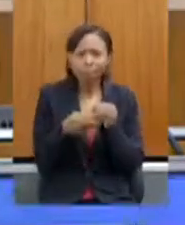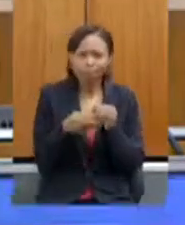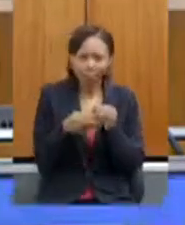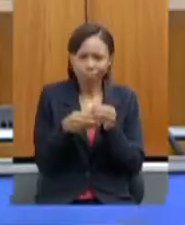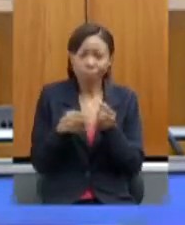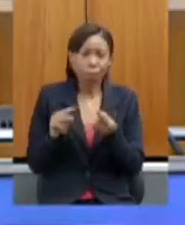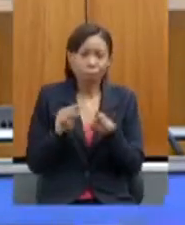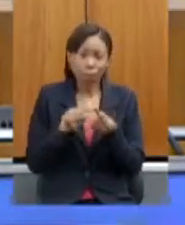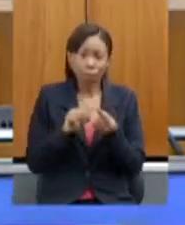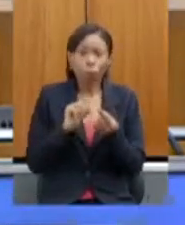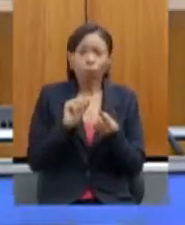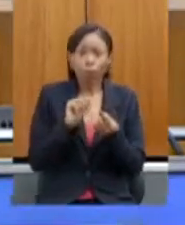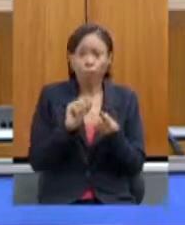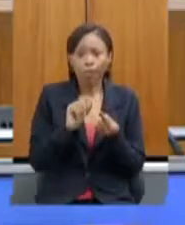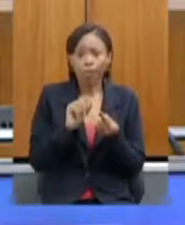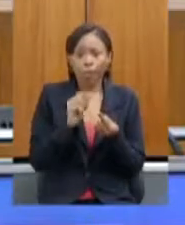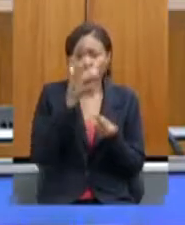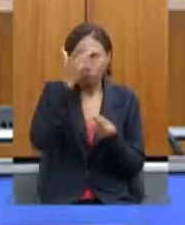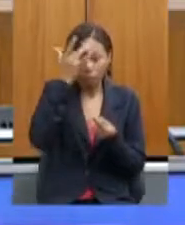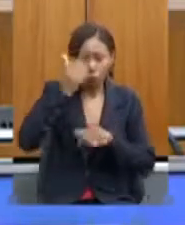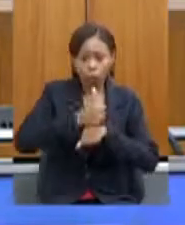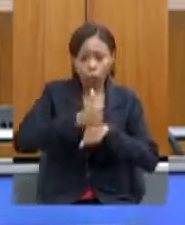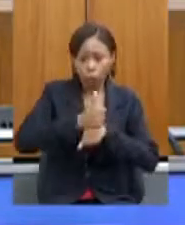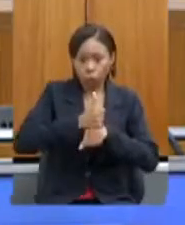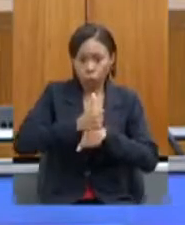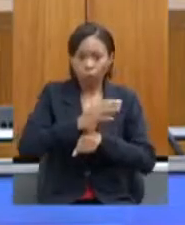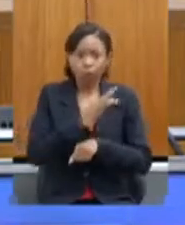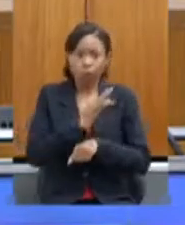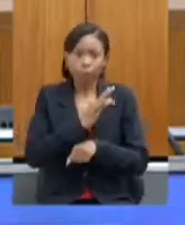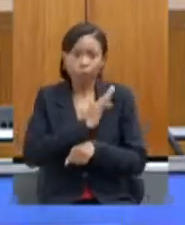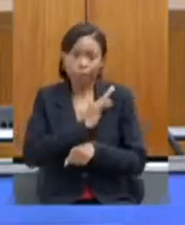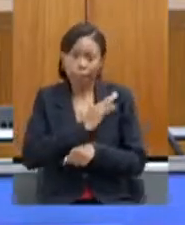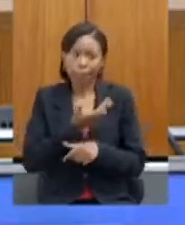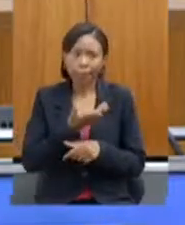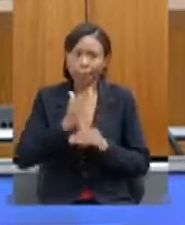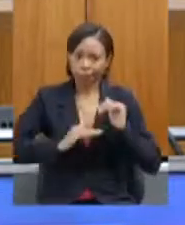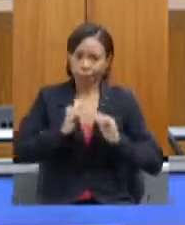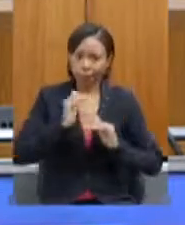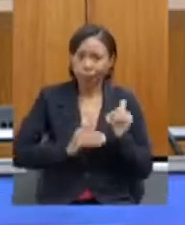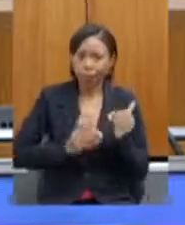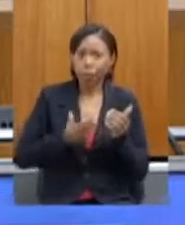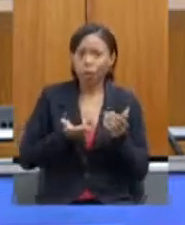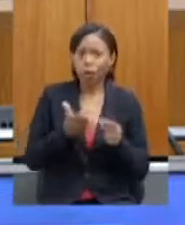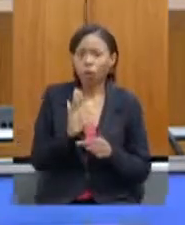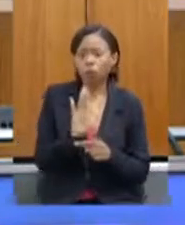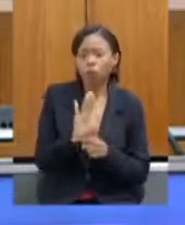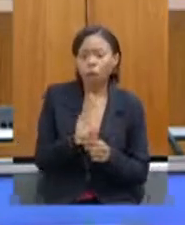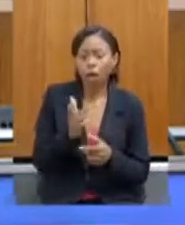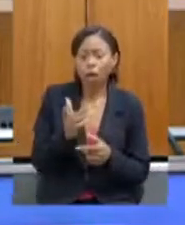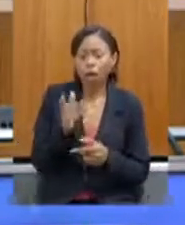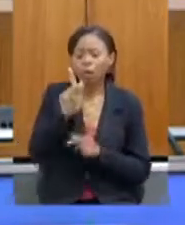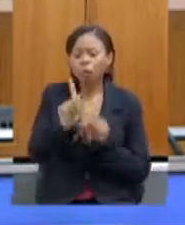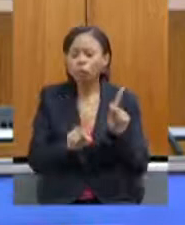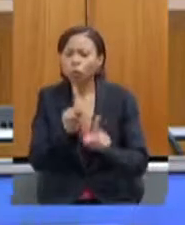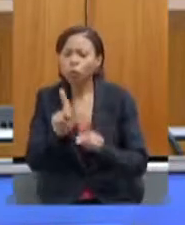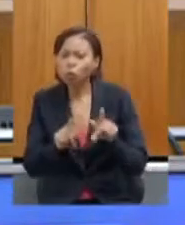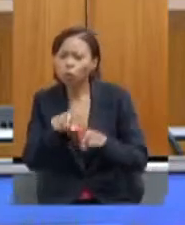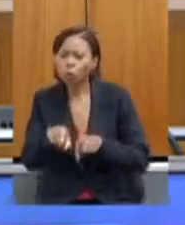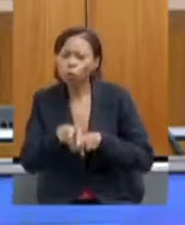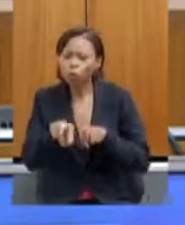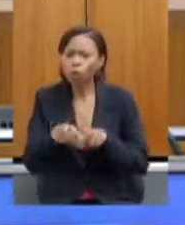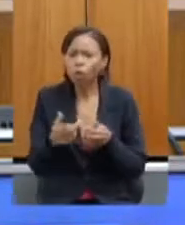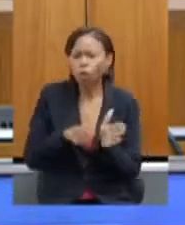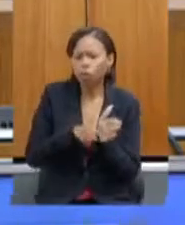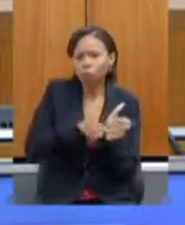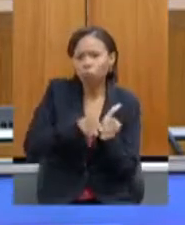assistente técnico é levar ao produtor rural quais são as novidades as novas tecnologias o que a pesquisa tem trazido para que ele